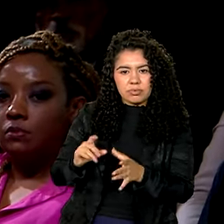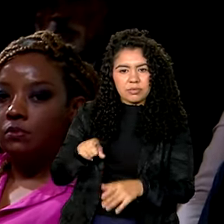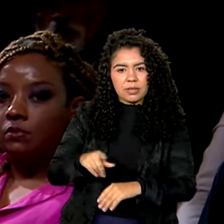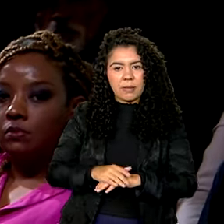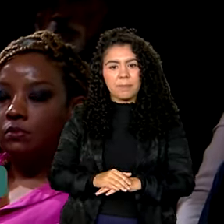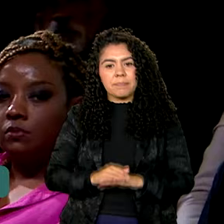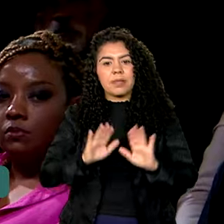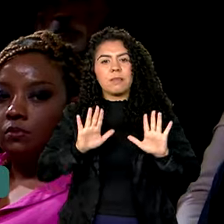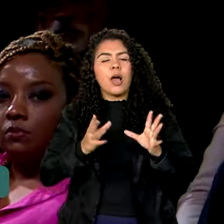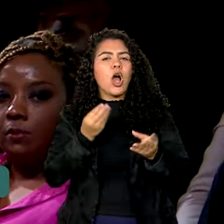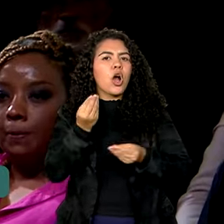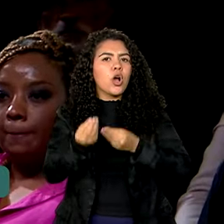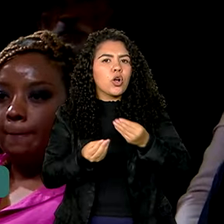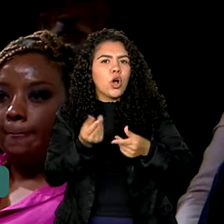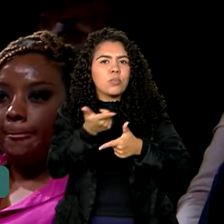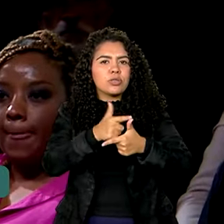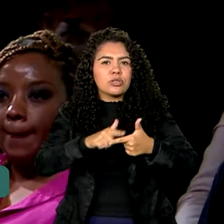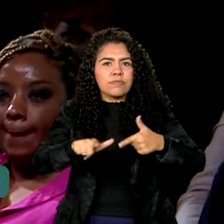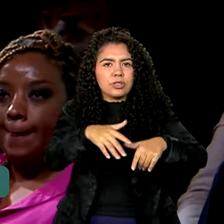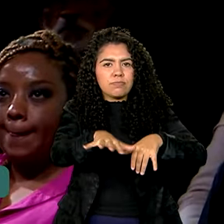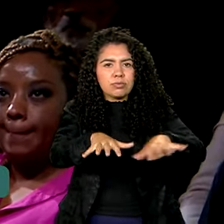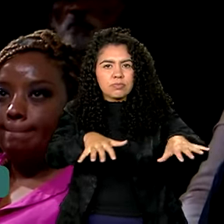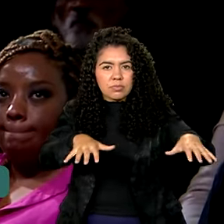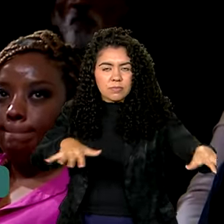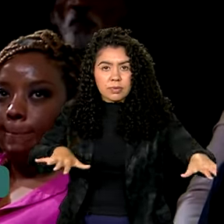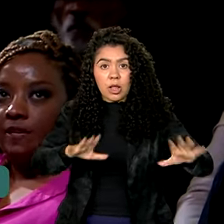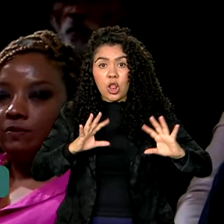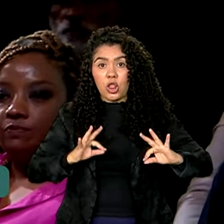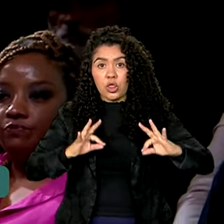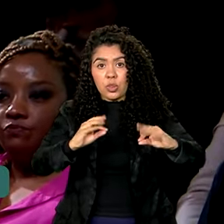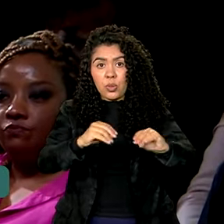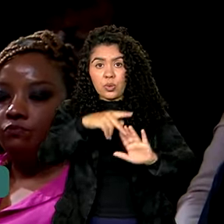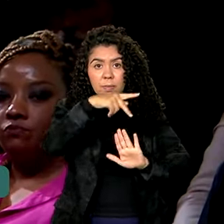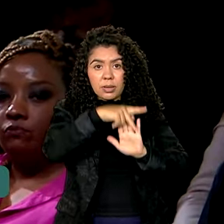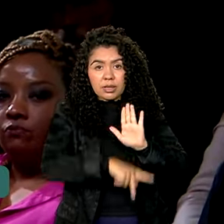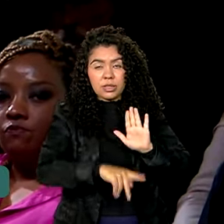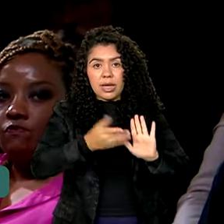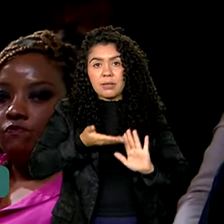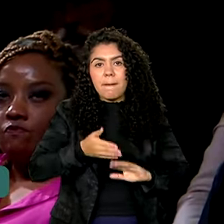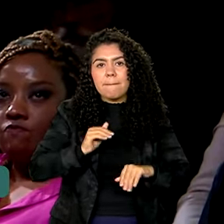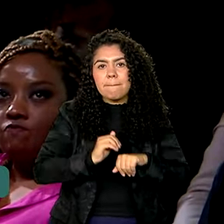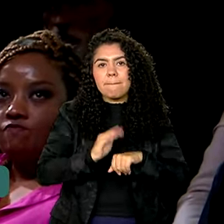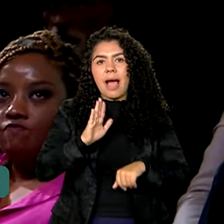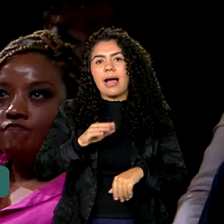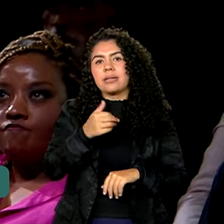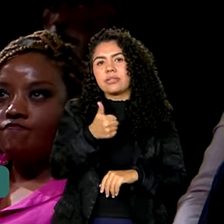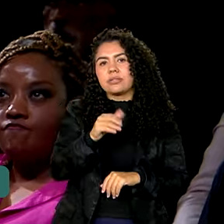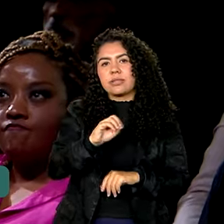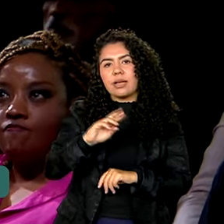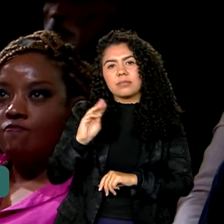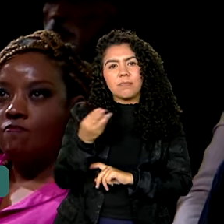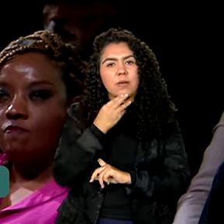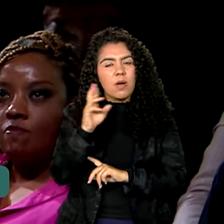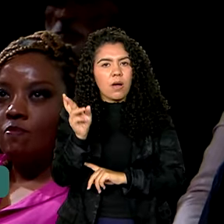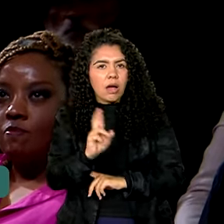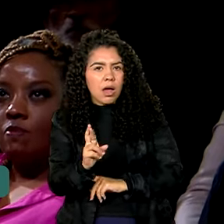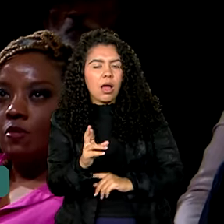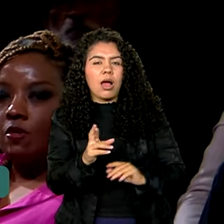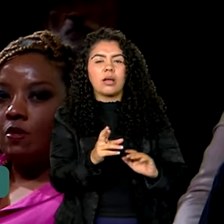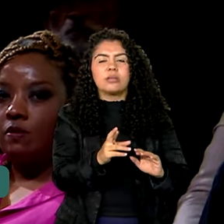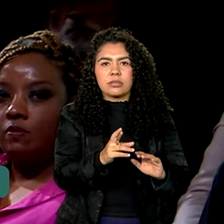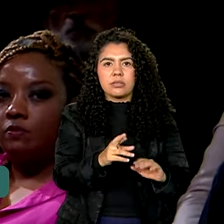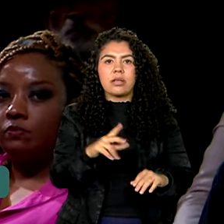seguinte divisão de trabalho, todos os projetos acima de 10 milhões de reais, das produtoras, filmes, distribuição, comercialização,